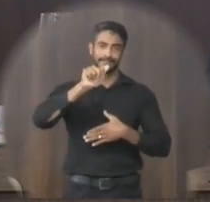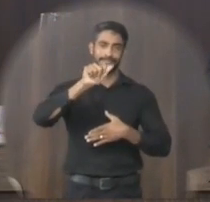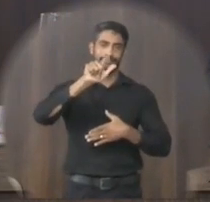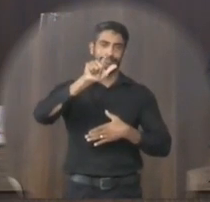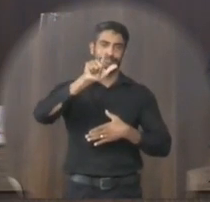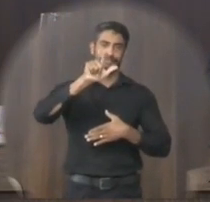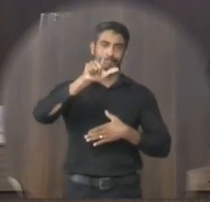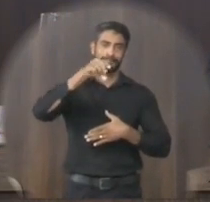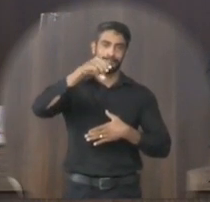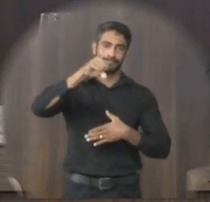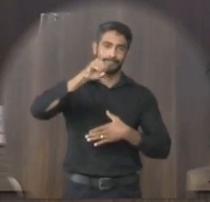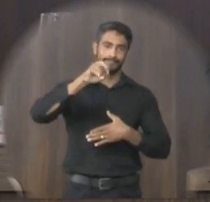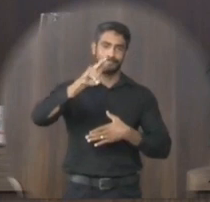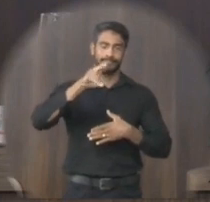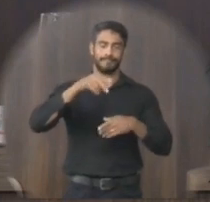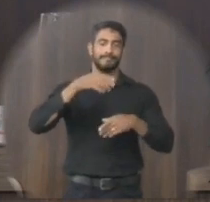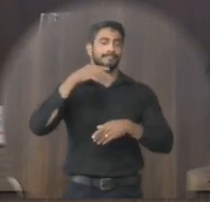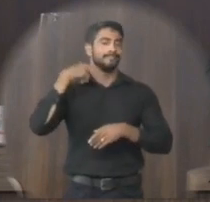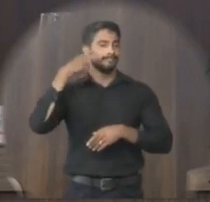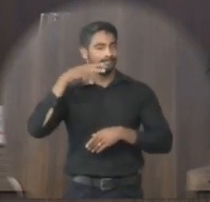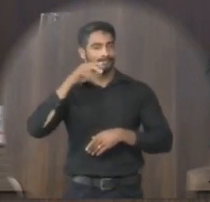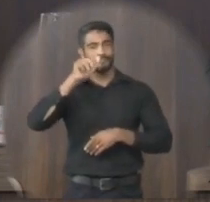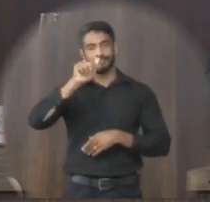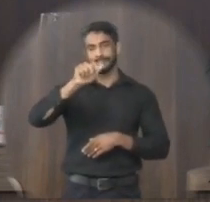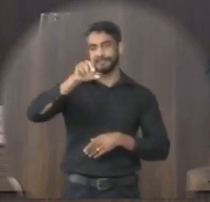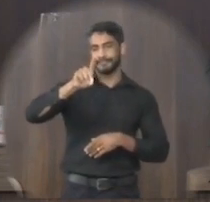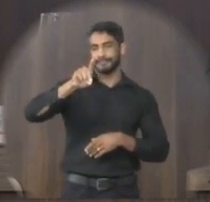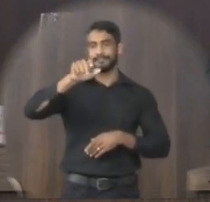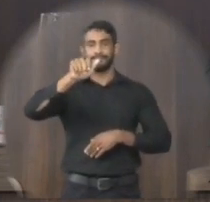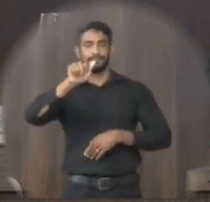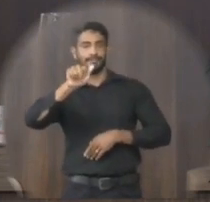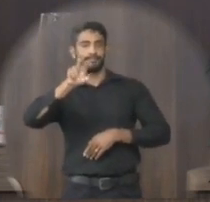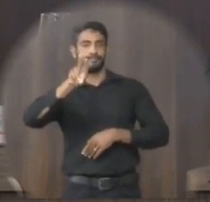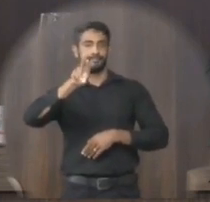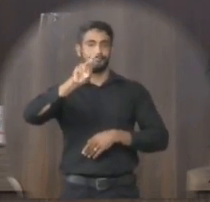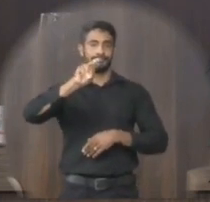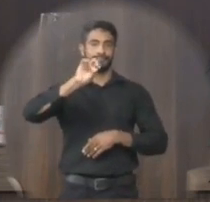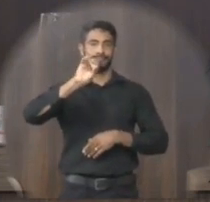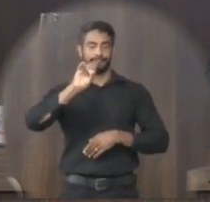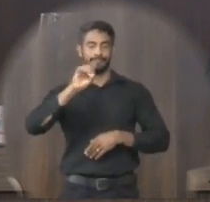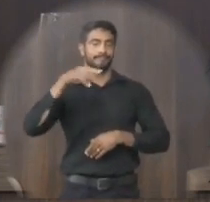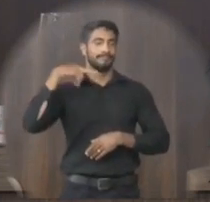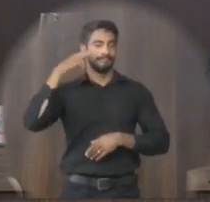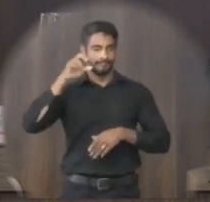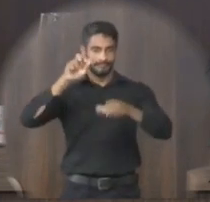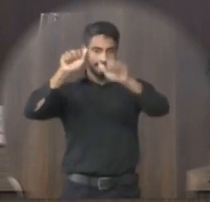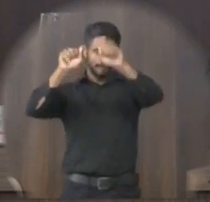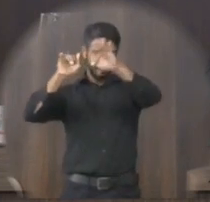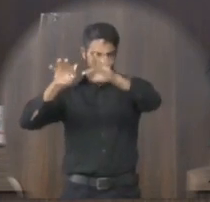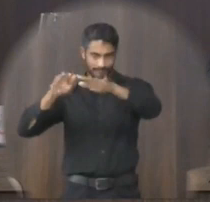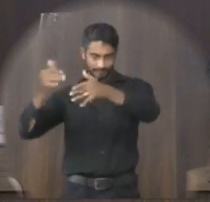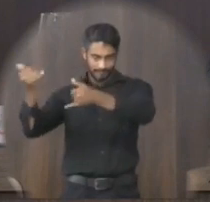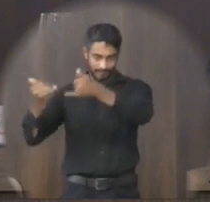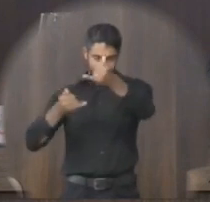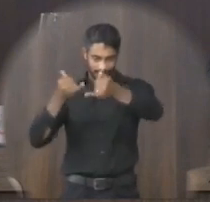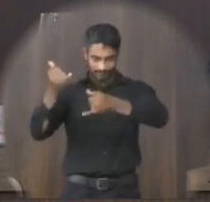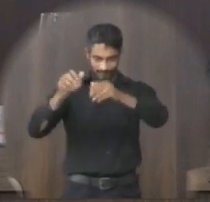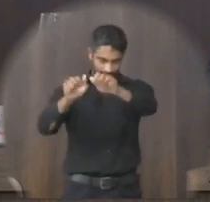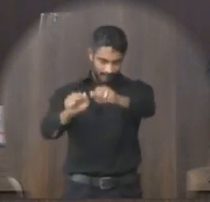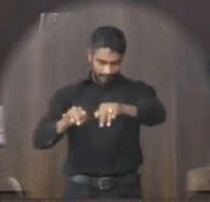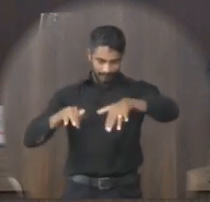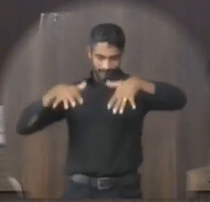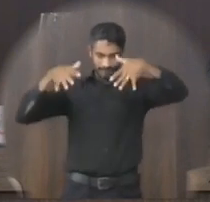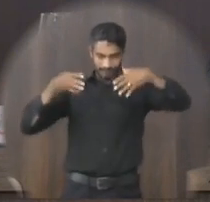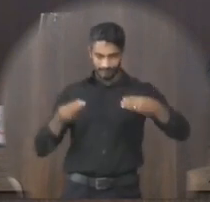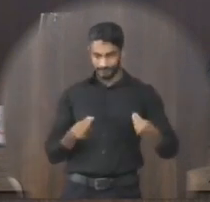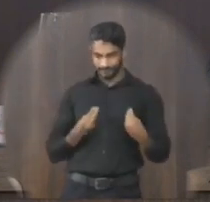Santos e do vereador daurice daurice soares cordeiro é santíssimo senhor presidente os vereadores subassinados vem após ouvido plenário